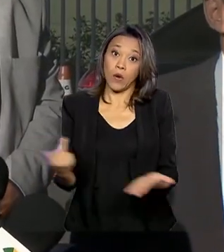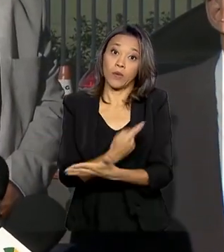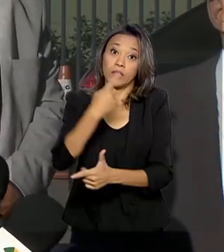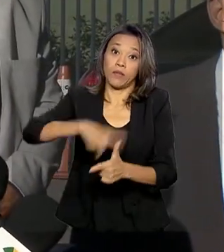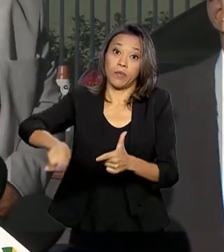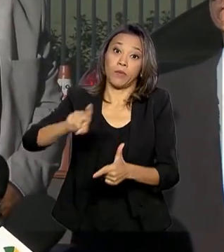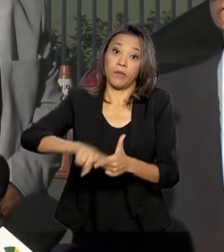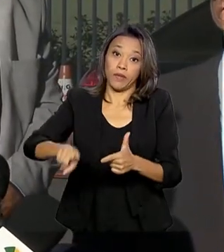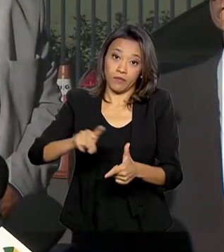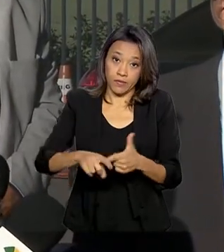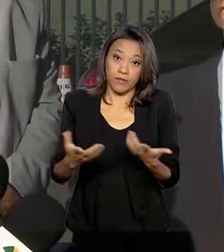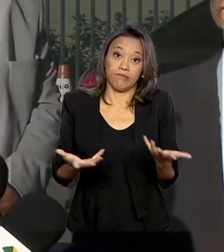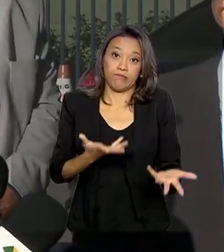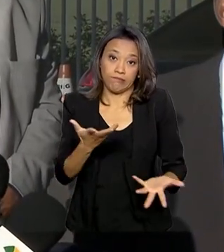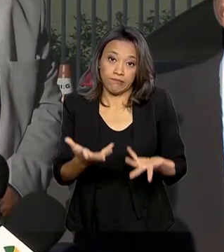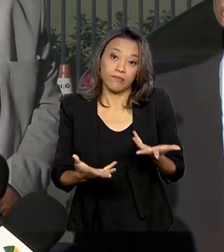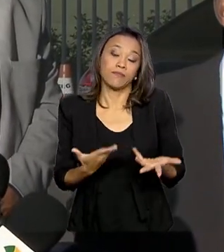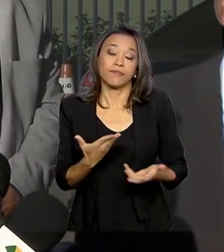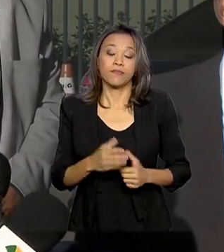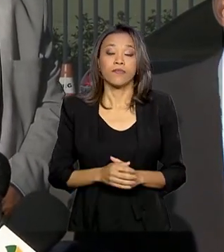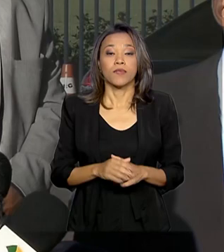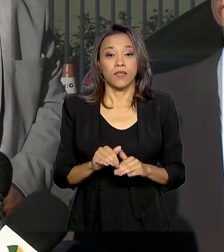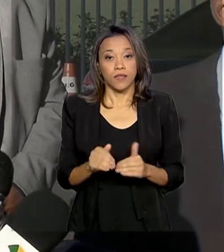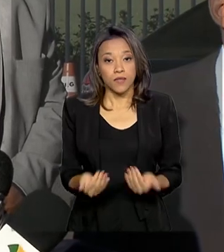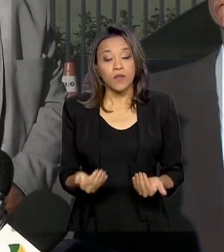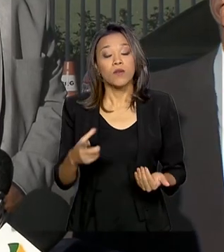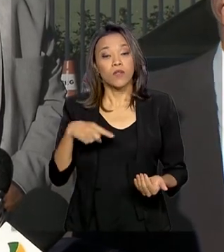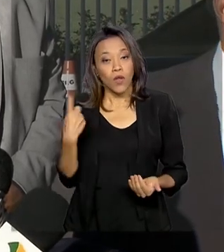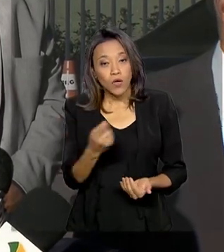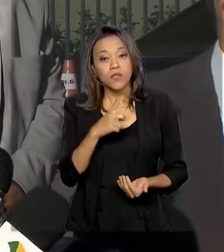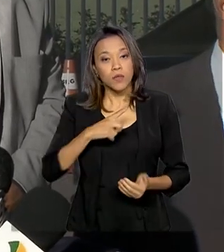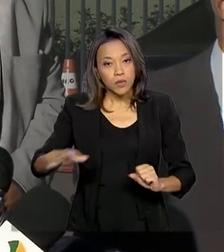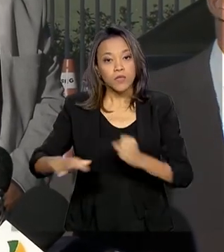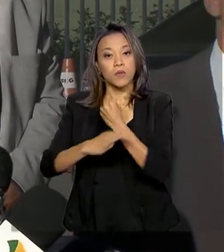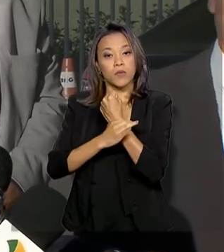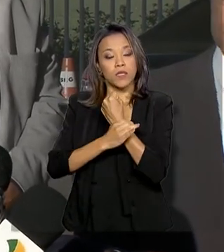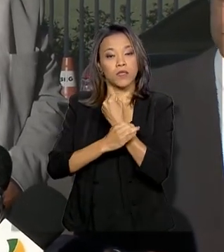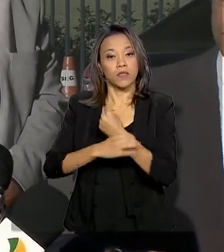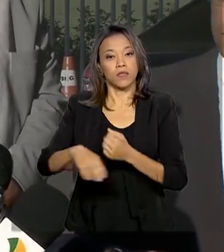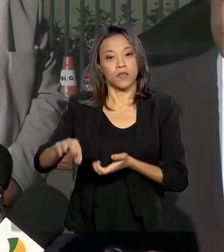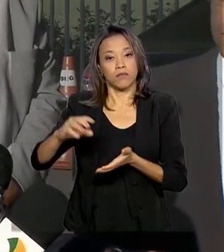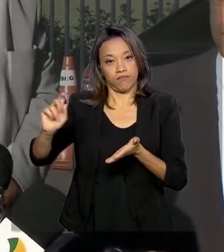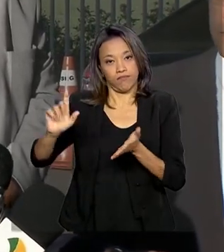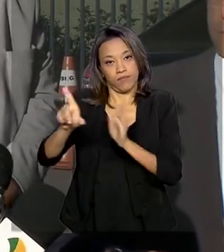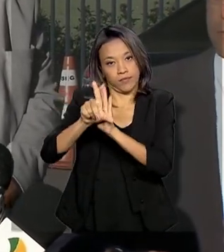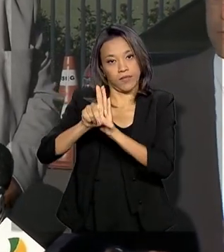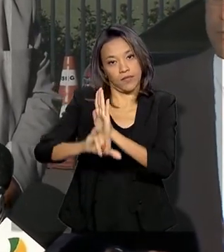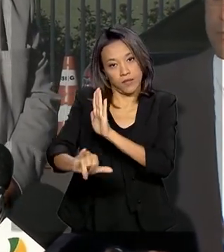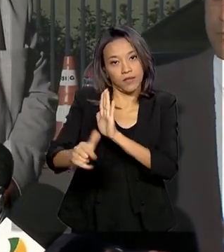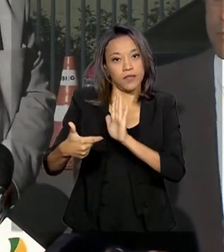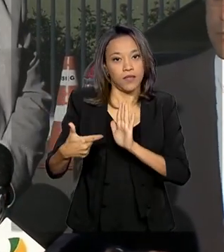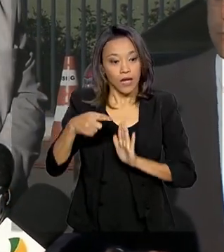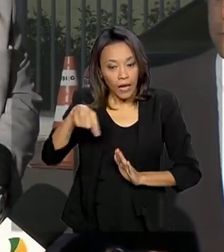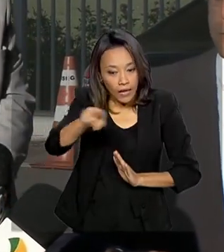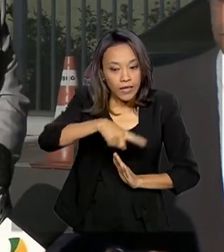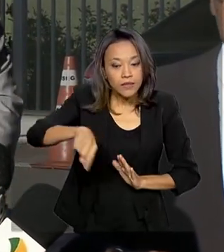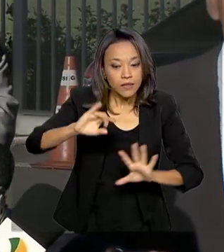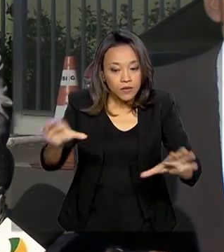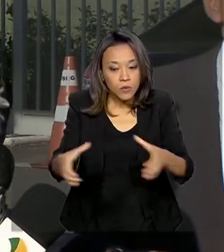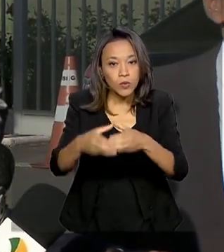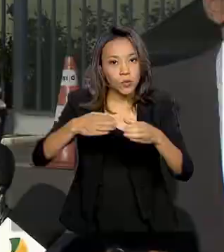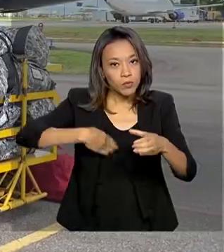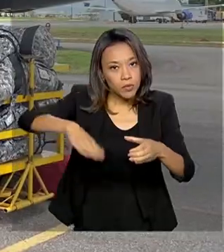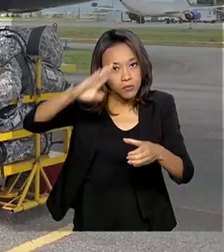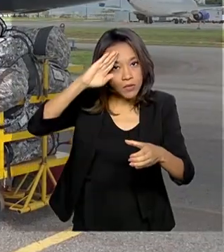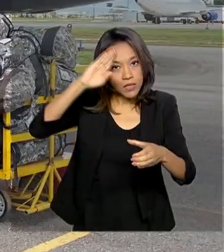julgados com lei de paz. Então, nós temos que dar garantia jurídica, retaguarda jurídica a esses militares das Forças Armadas que vão